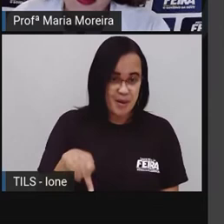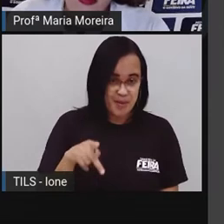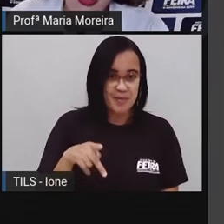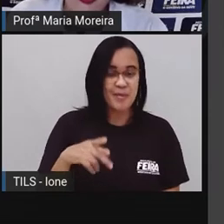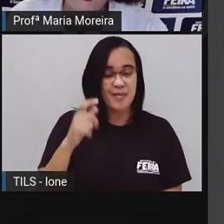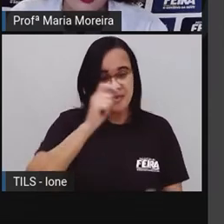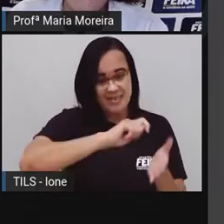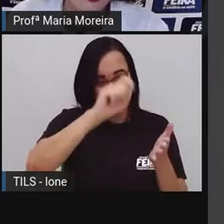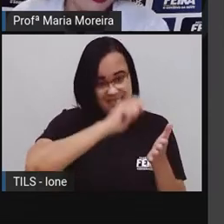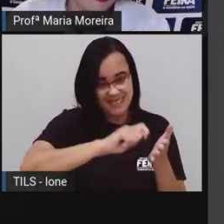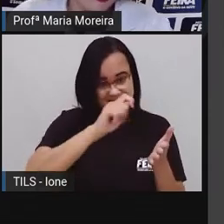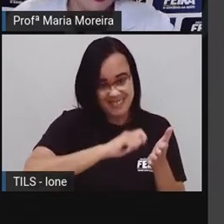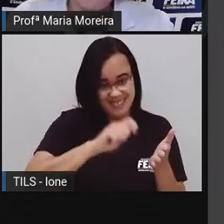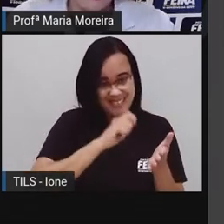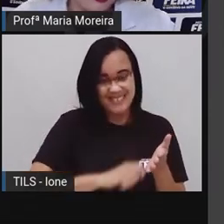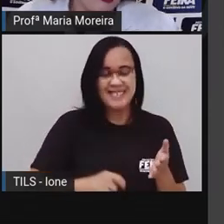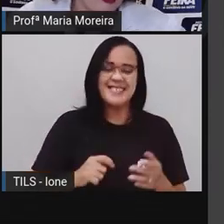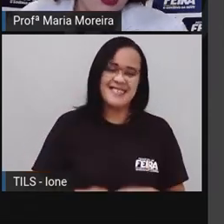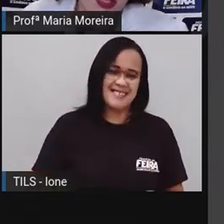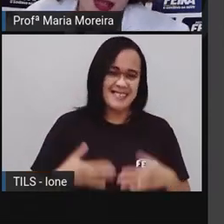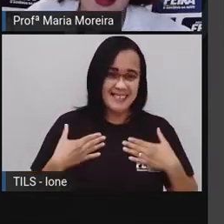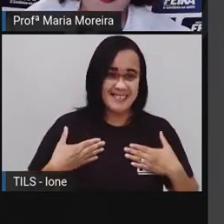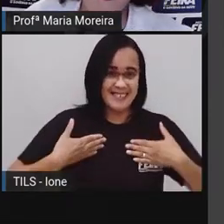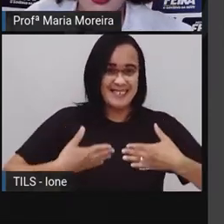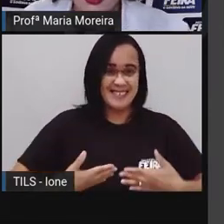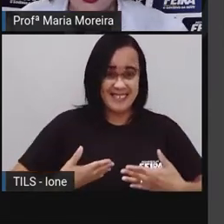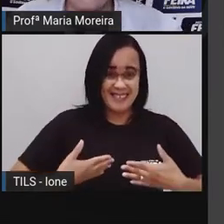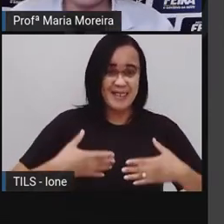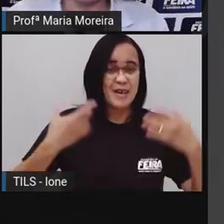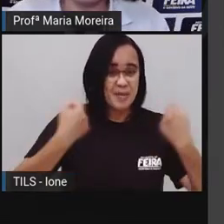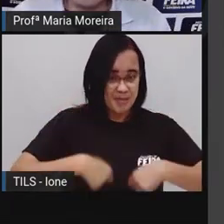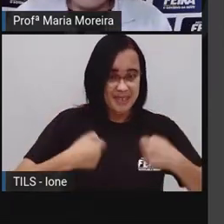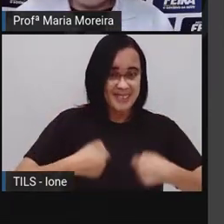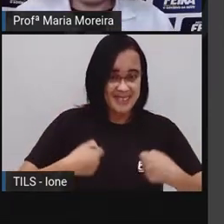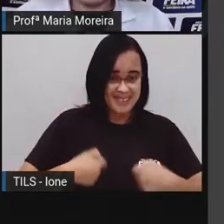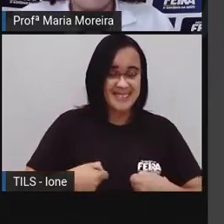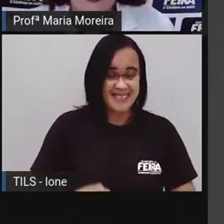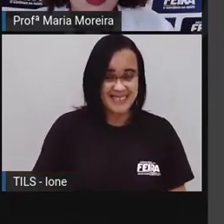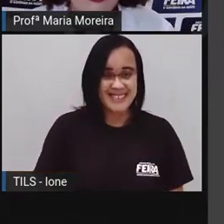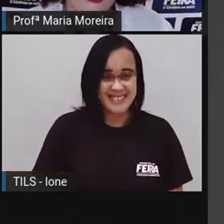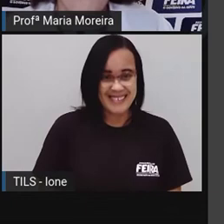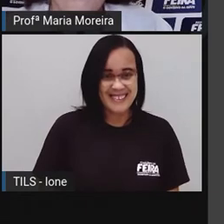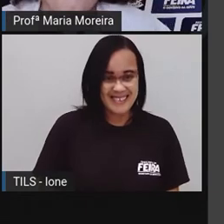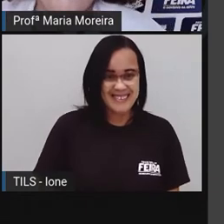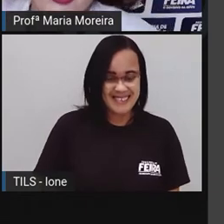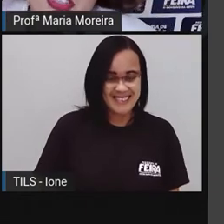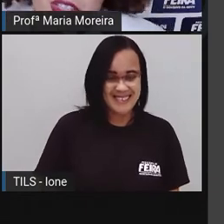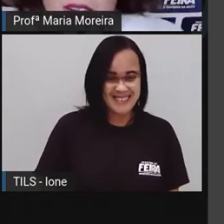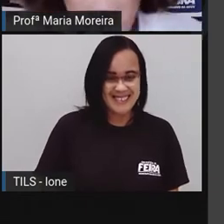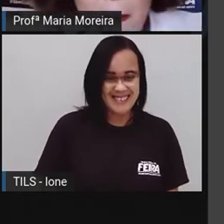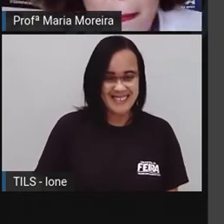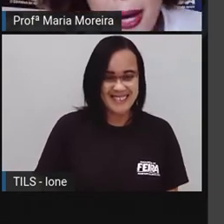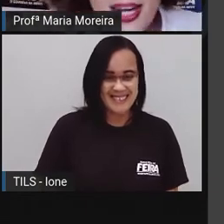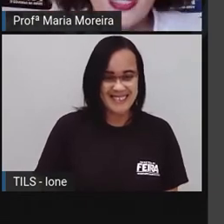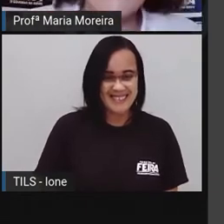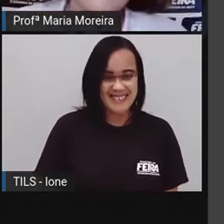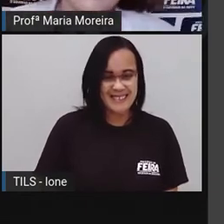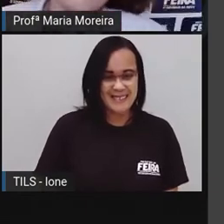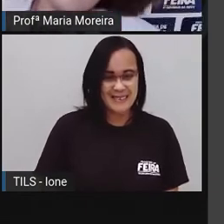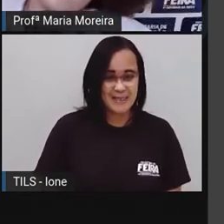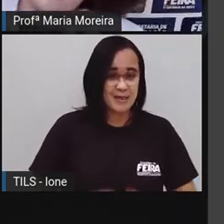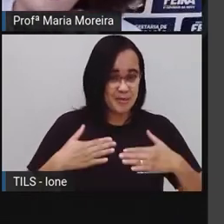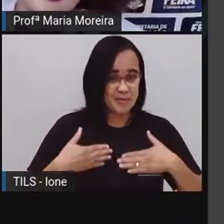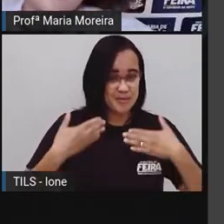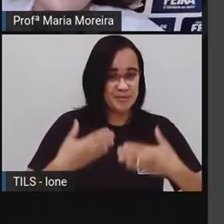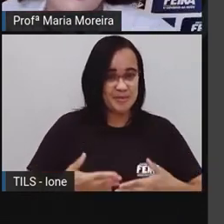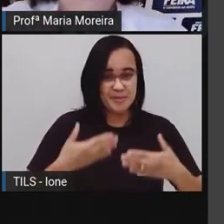chegar pra frente porque ela é pequenininha. Pareço, não sei, mas sou. E aí, como eu sou pequena, eu tenho que chegar pra frente para, né,